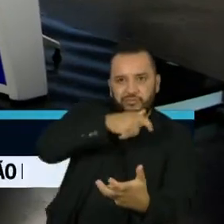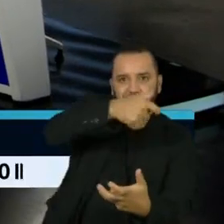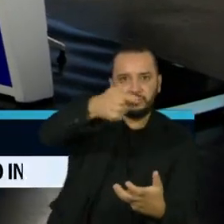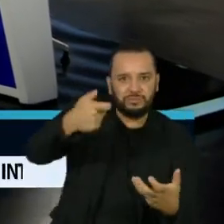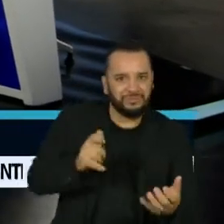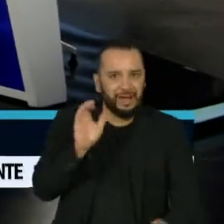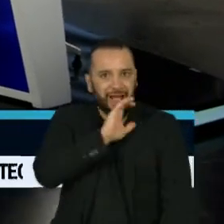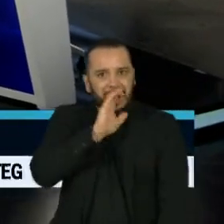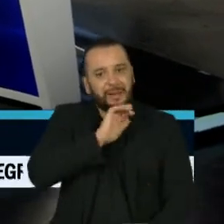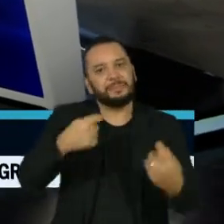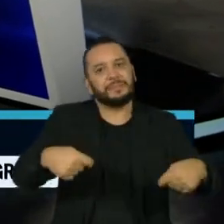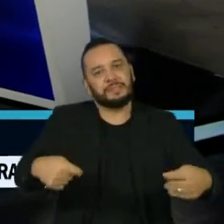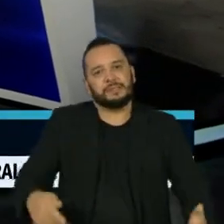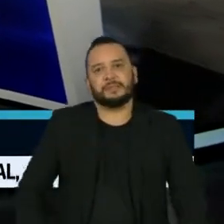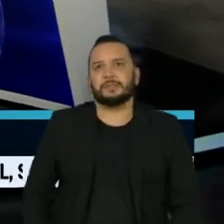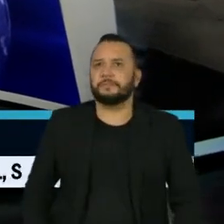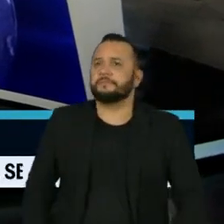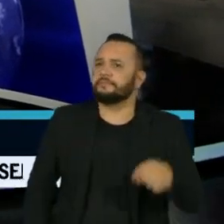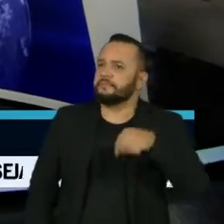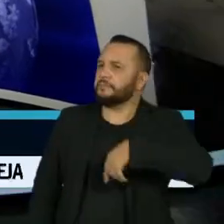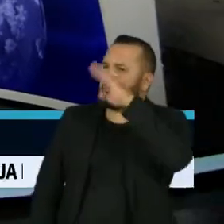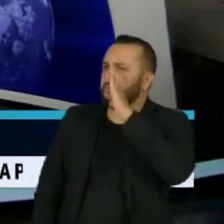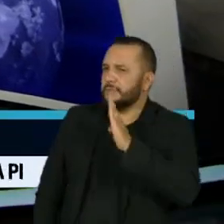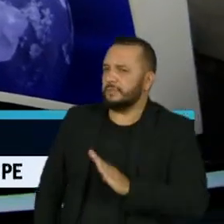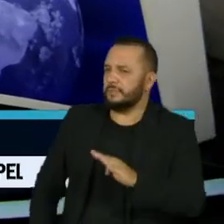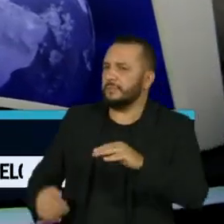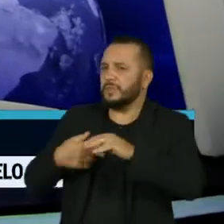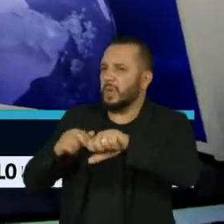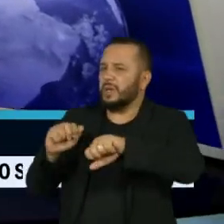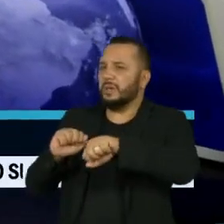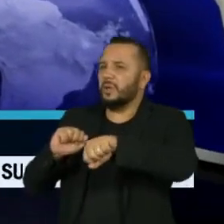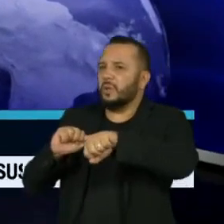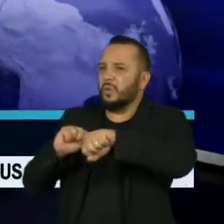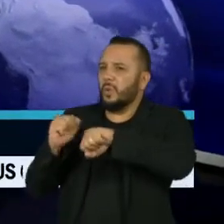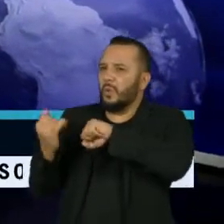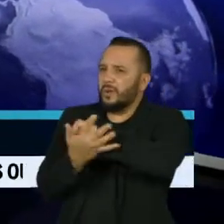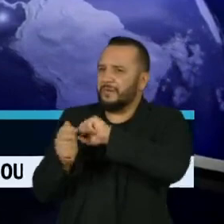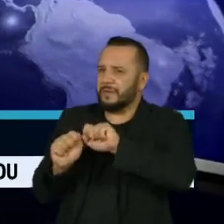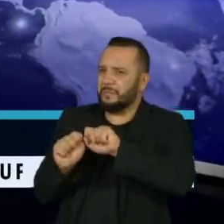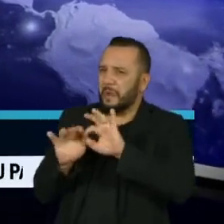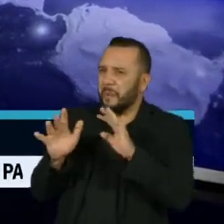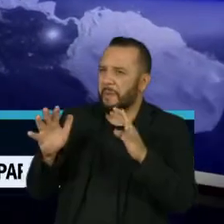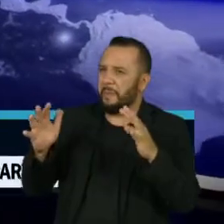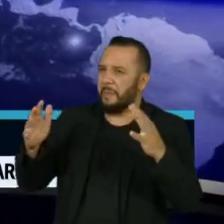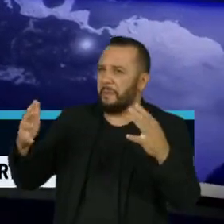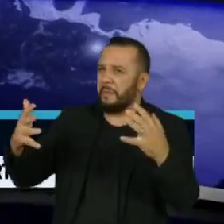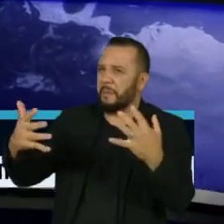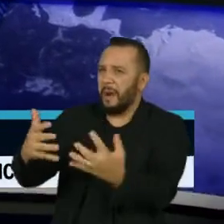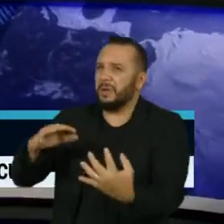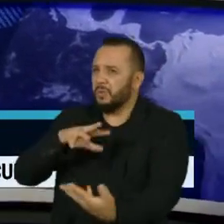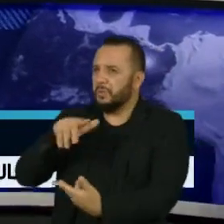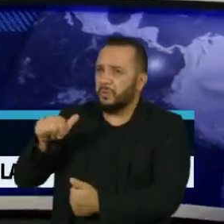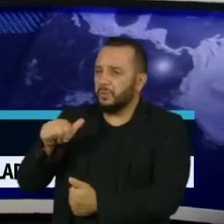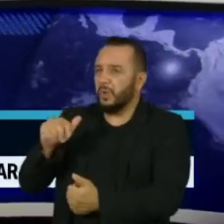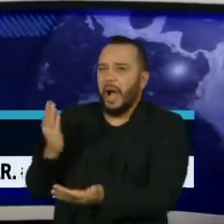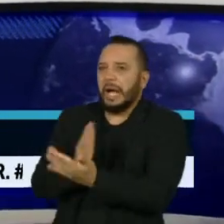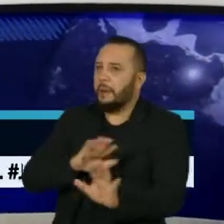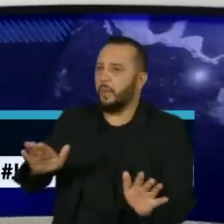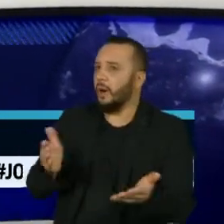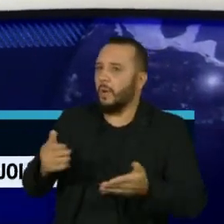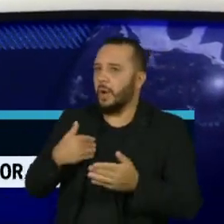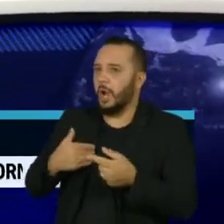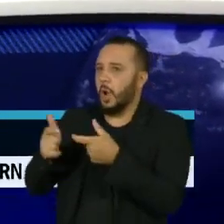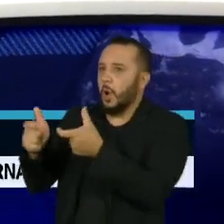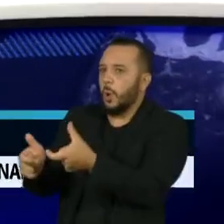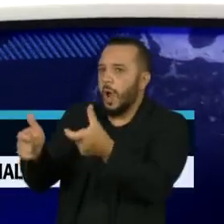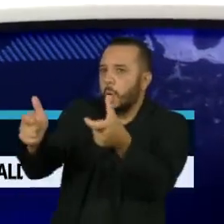Doutor Dimas, aqui no Brasil, a discussão de rebaixar a pandemia para endemia, é válida ou precoce? Precoce, o ministro